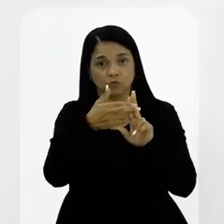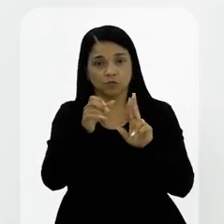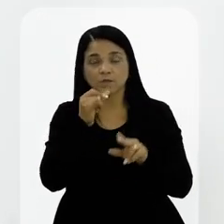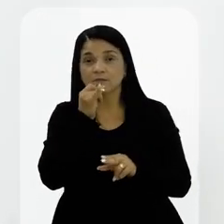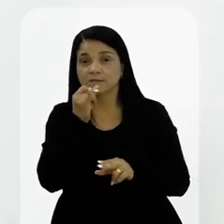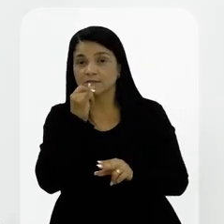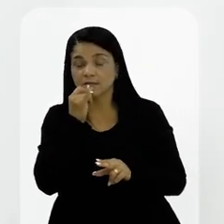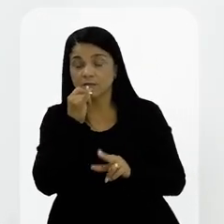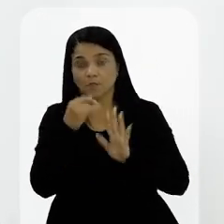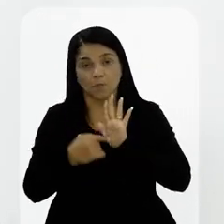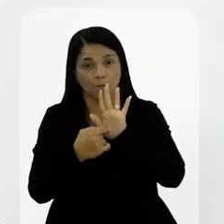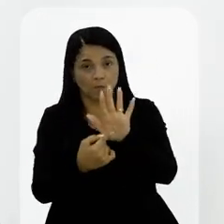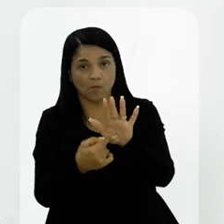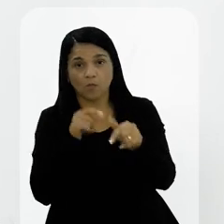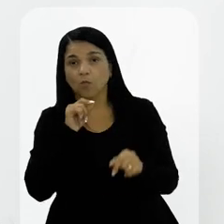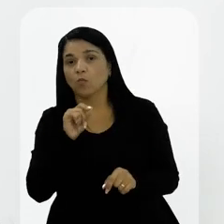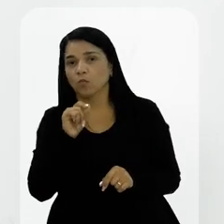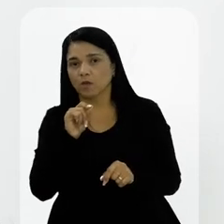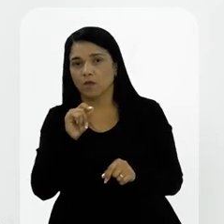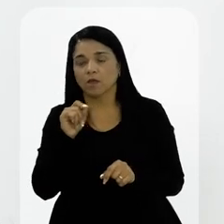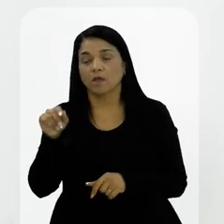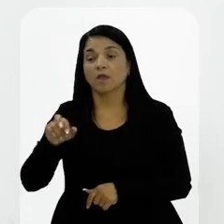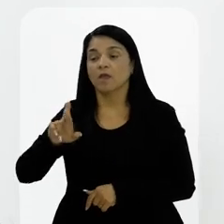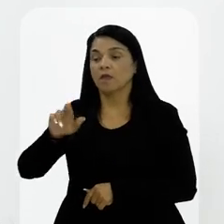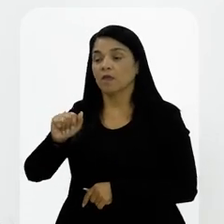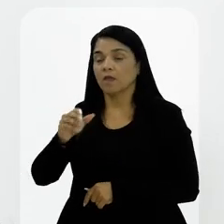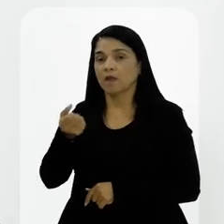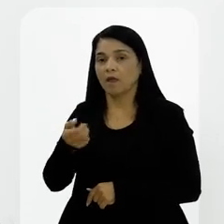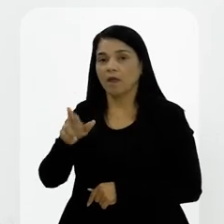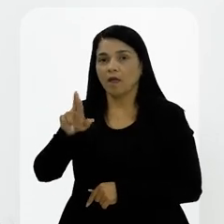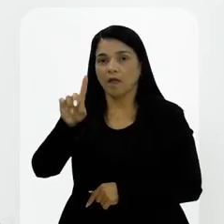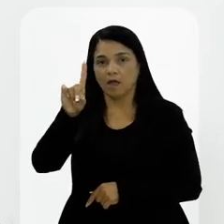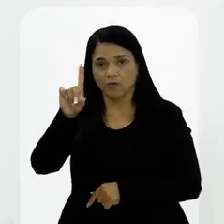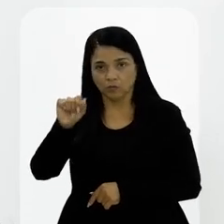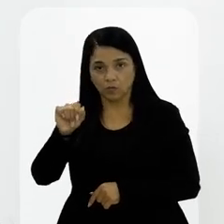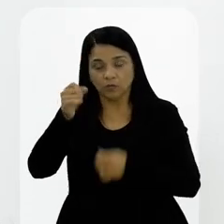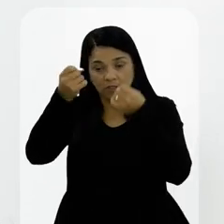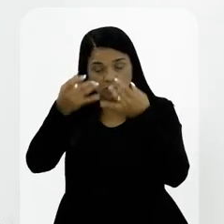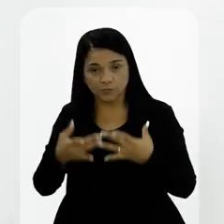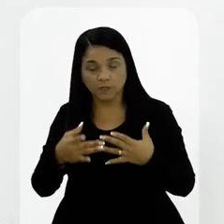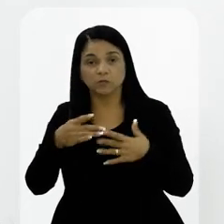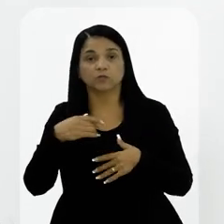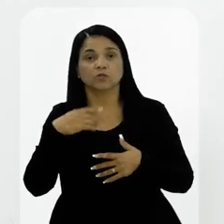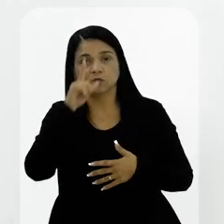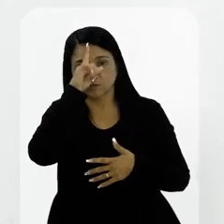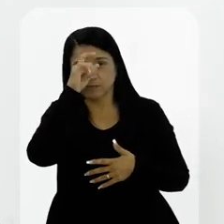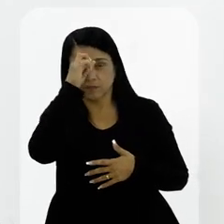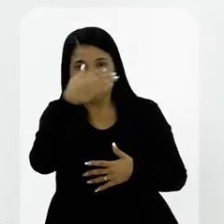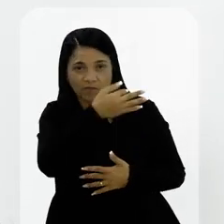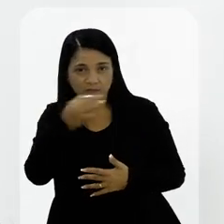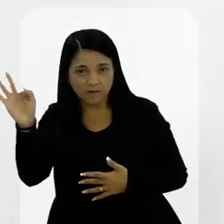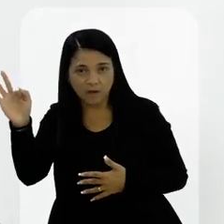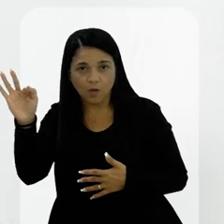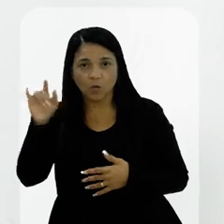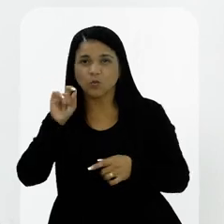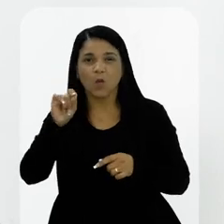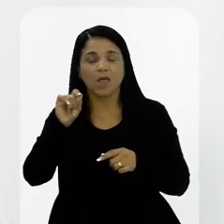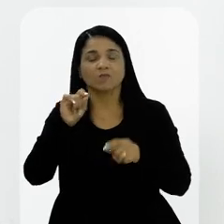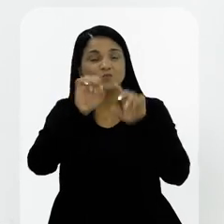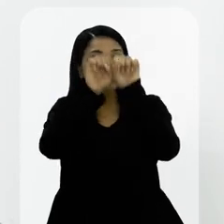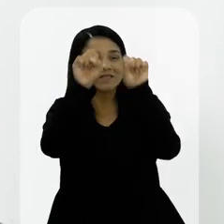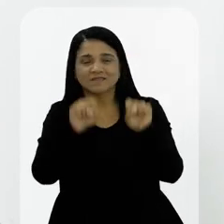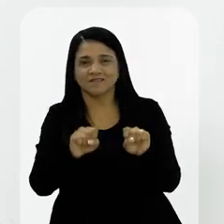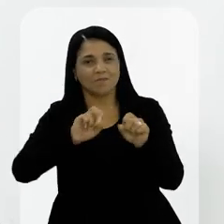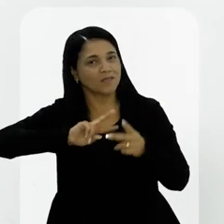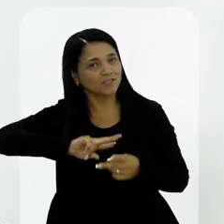o SUS, no exemplo trazido aqui pelo doutor Ricardo, quando ele fala dos hospitais federais, o problema não